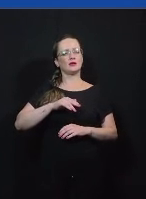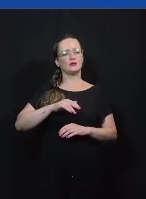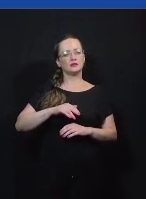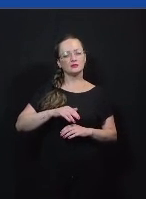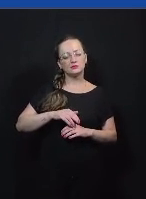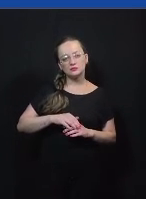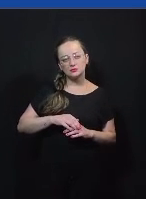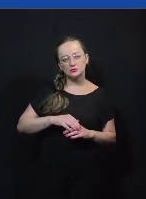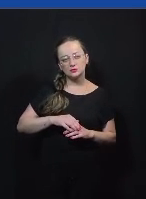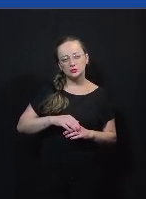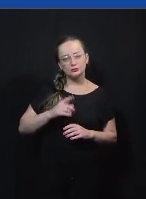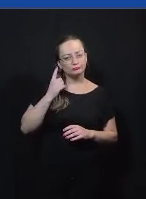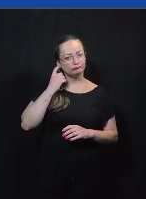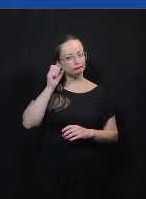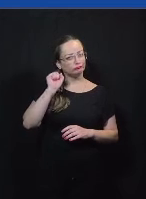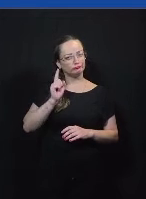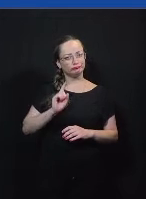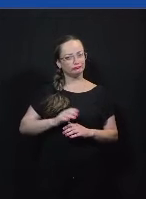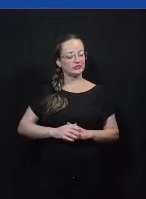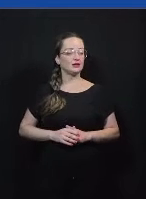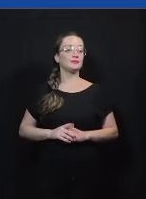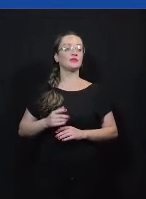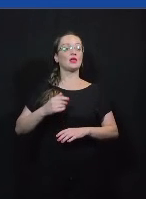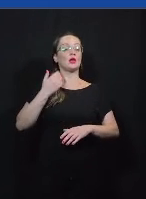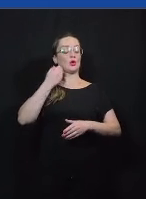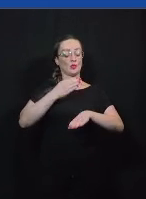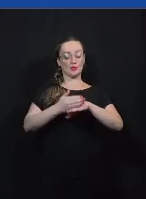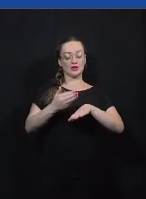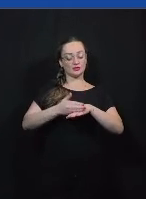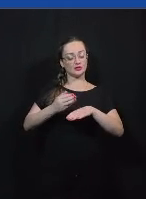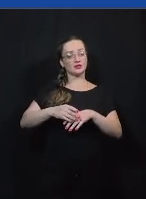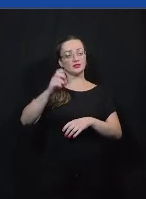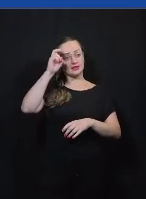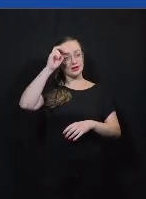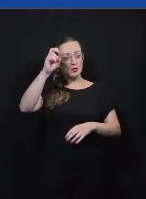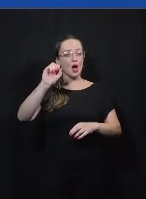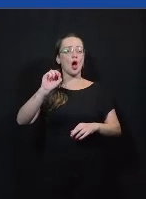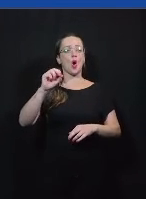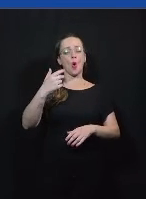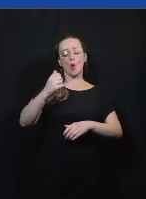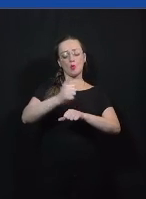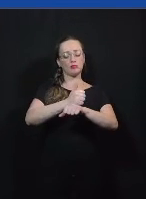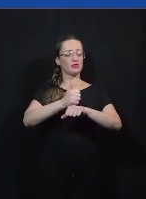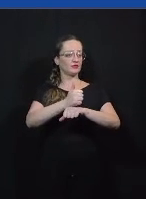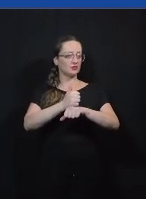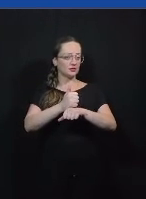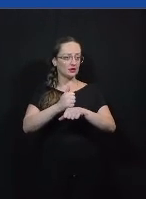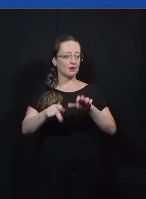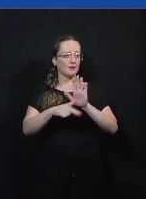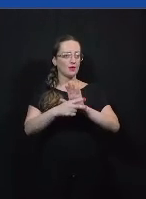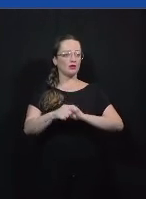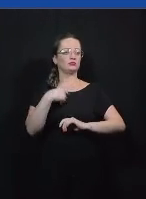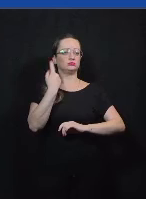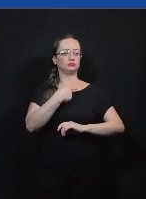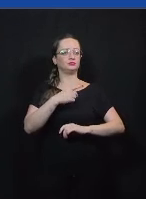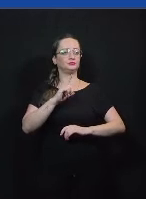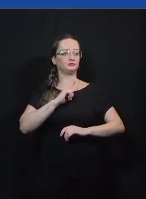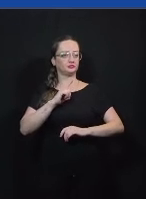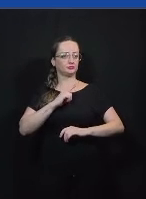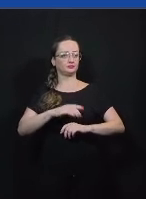enfim para qualquer tipo de exercício intelectual profissional próximo que a gente tem é